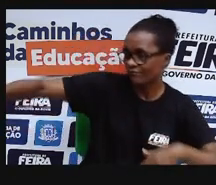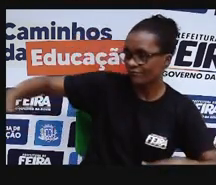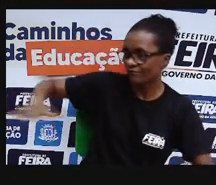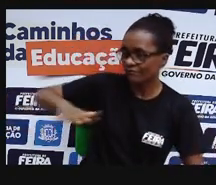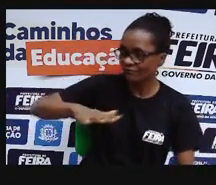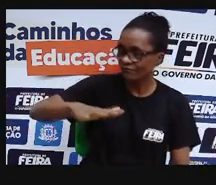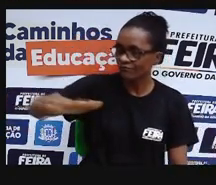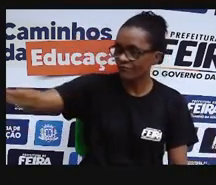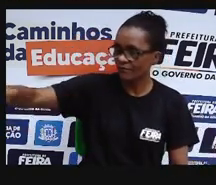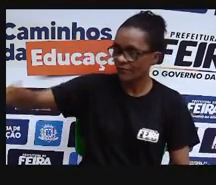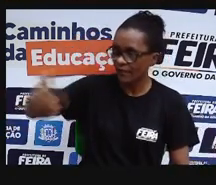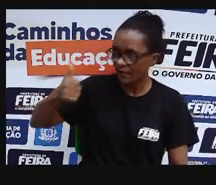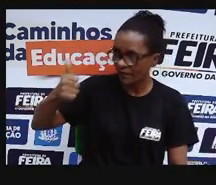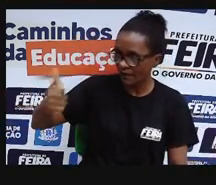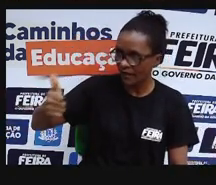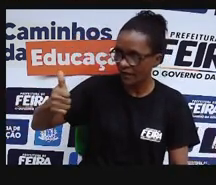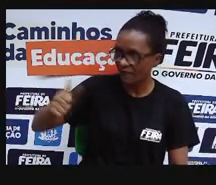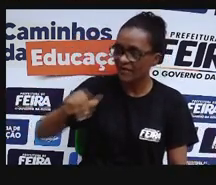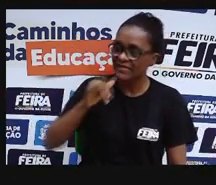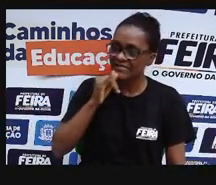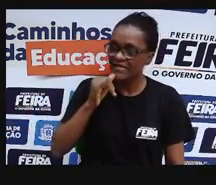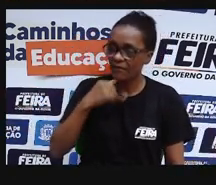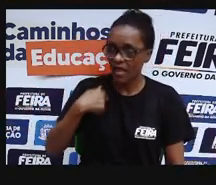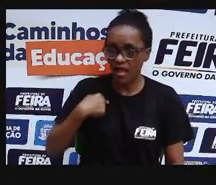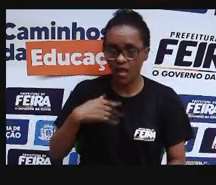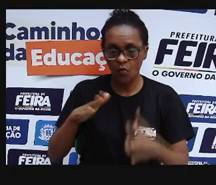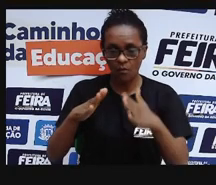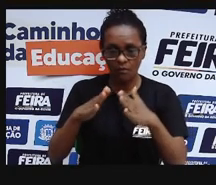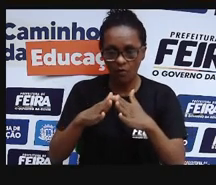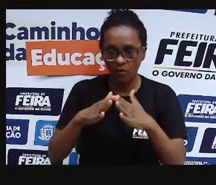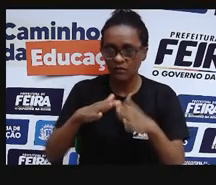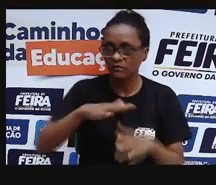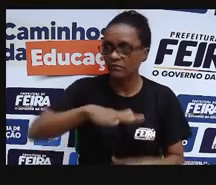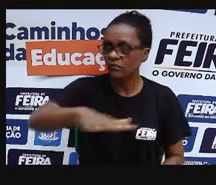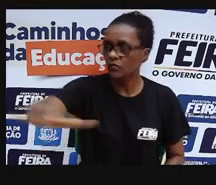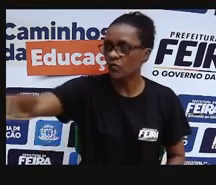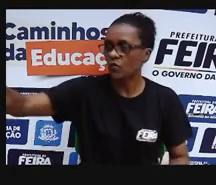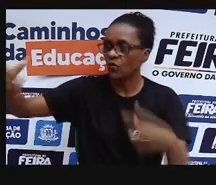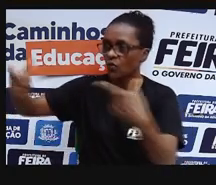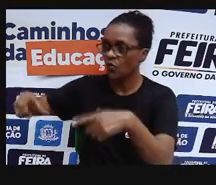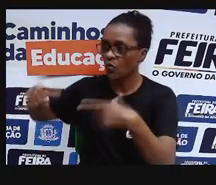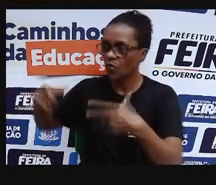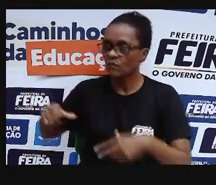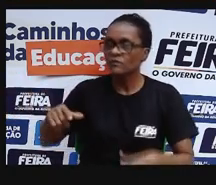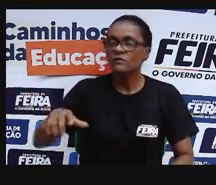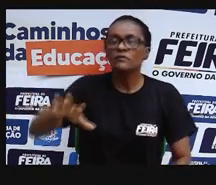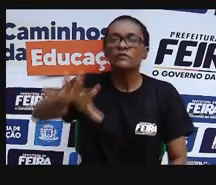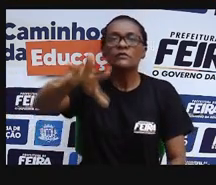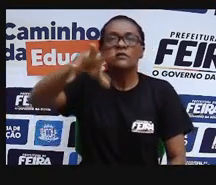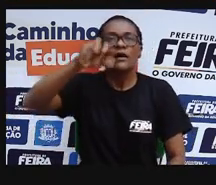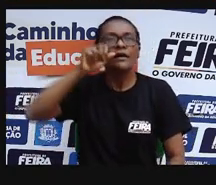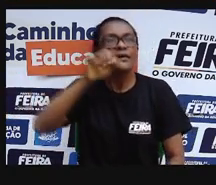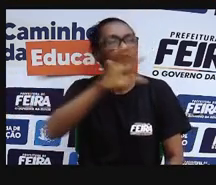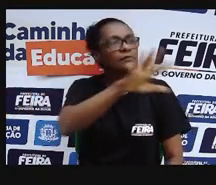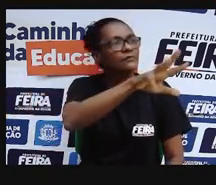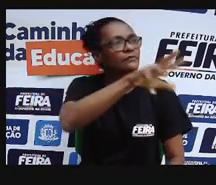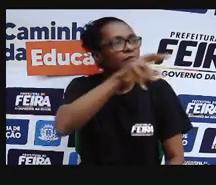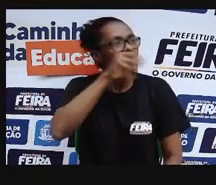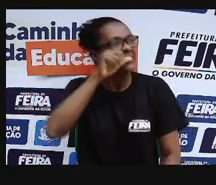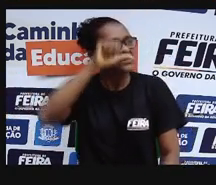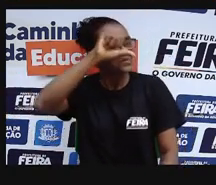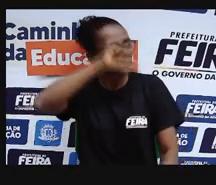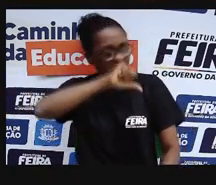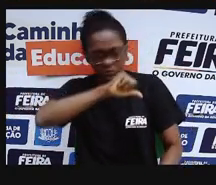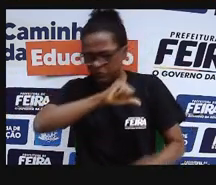Vamos pensar. Se eu estou num ambiente, se eu moro numa região onde o ar está muito poluído, o que